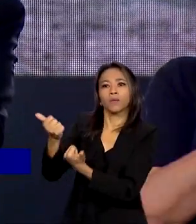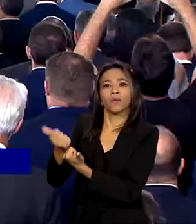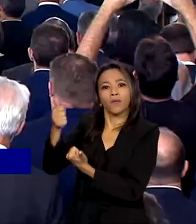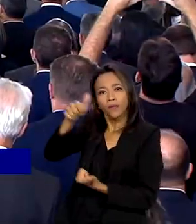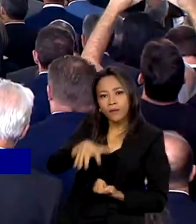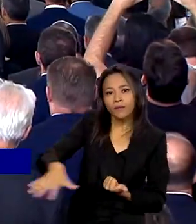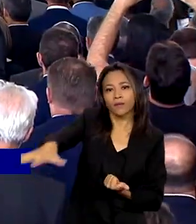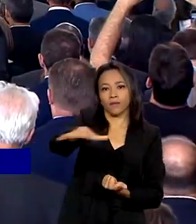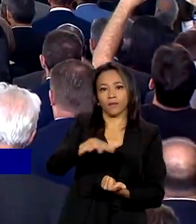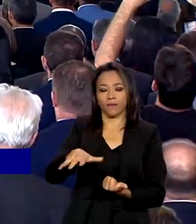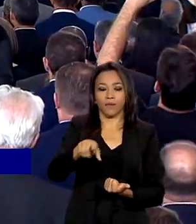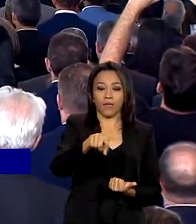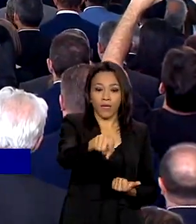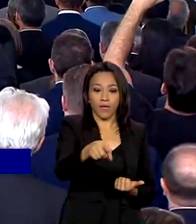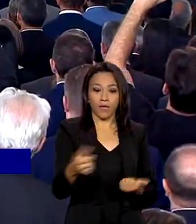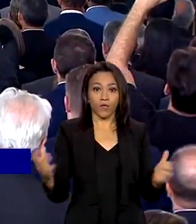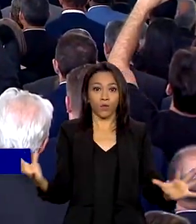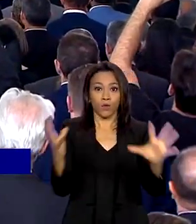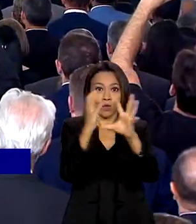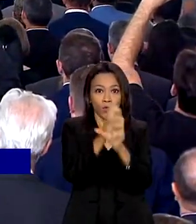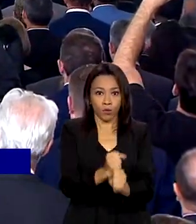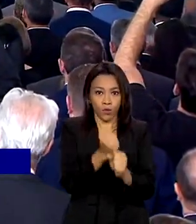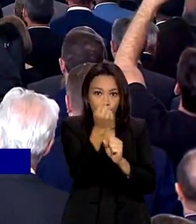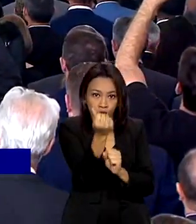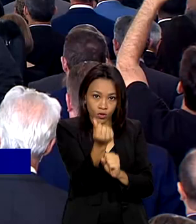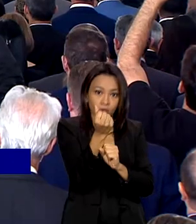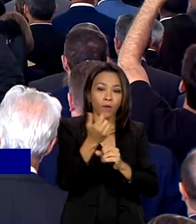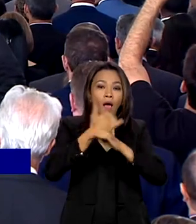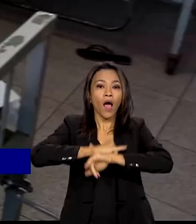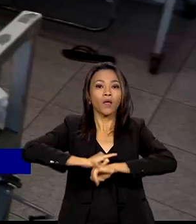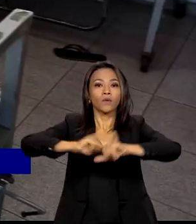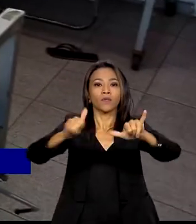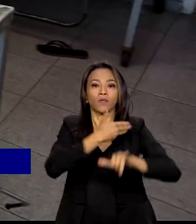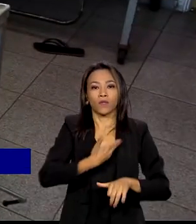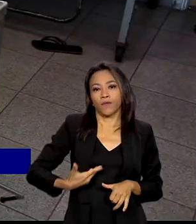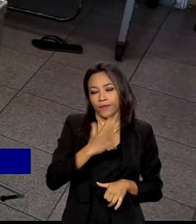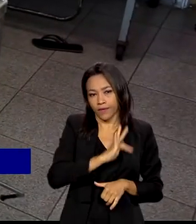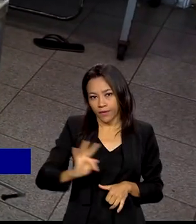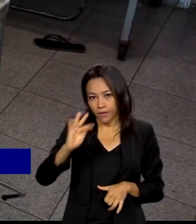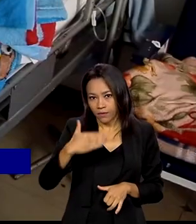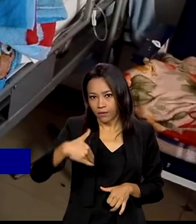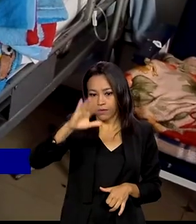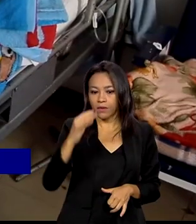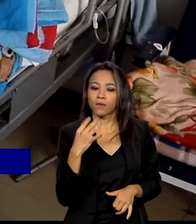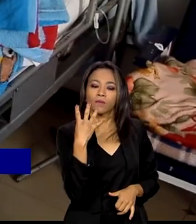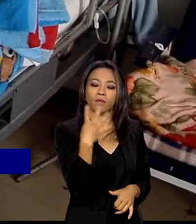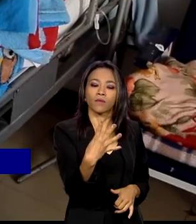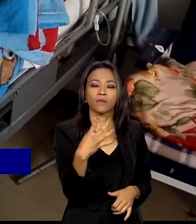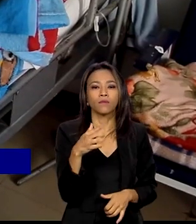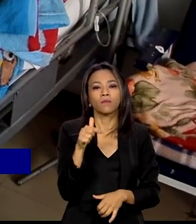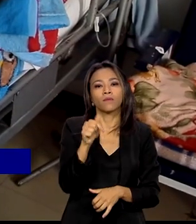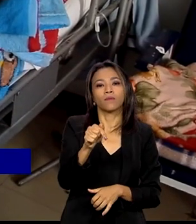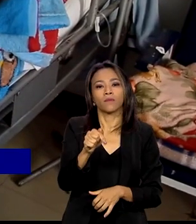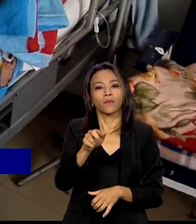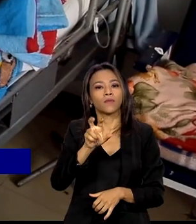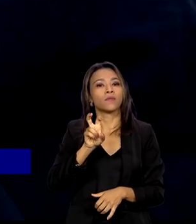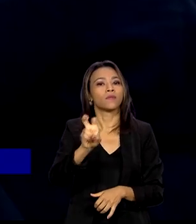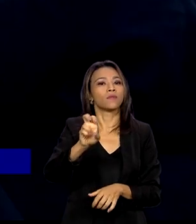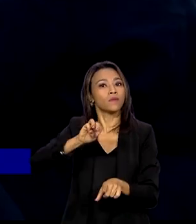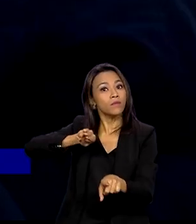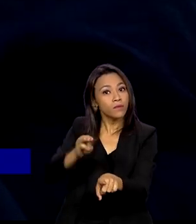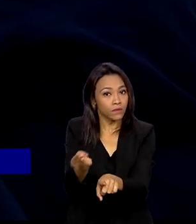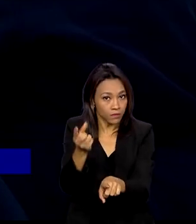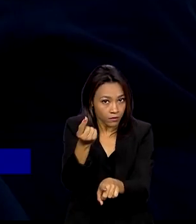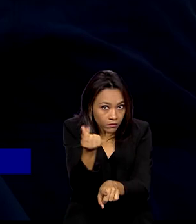setor. Do total de recursos anunciados pelo governo federal, mais de 475 milhões de reais já